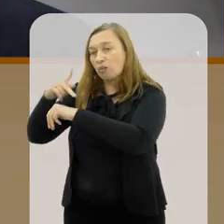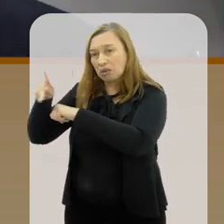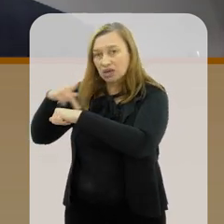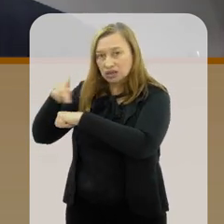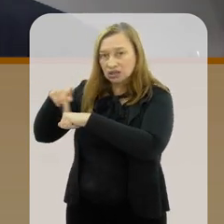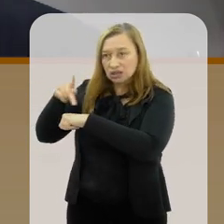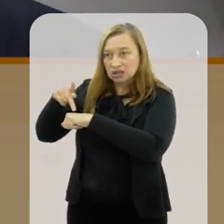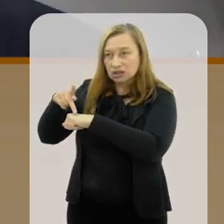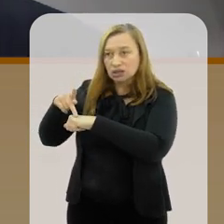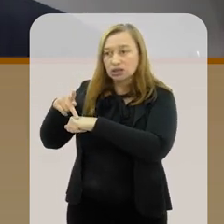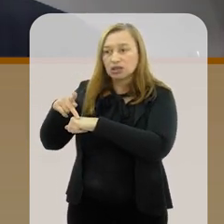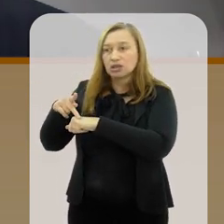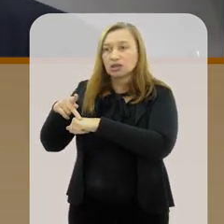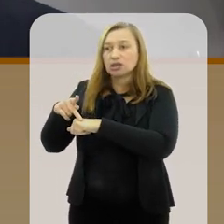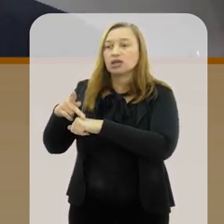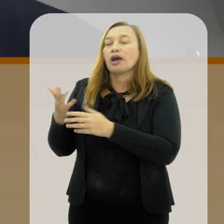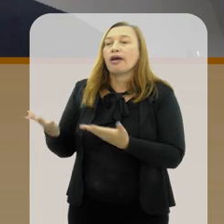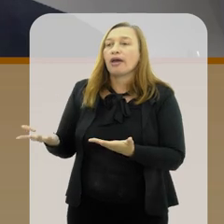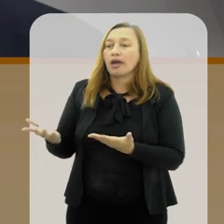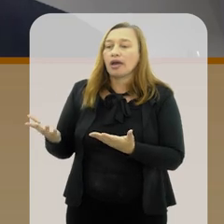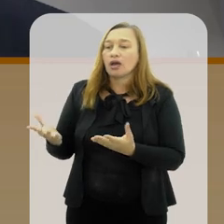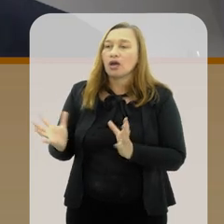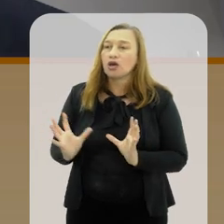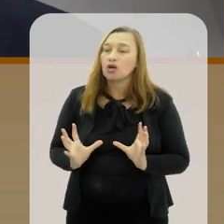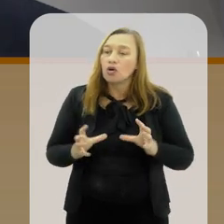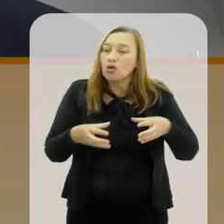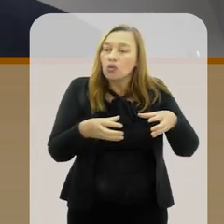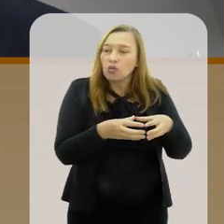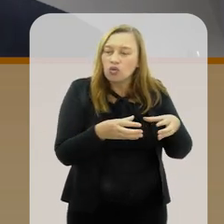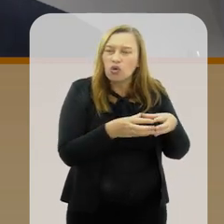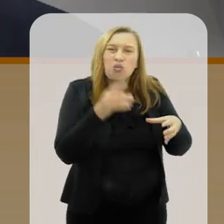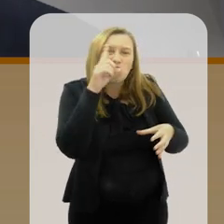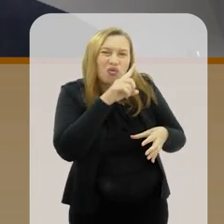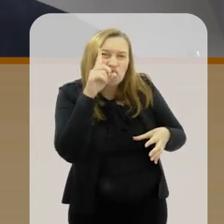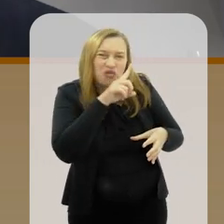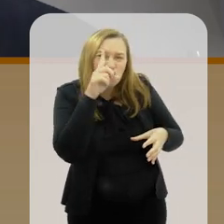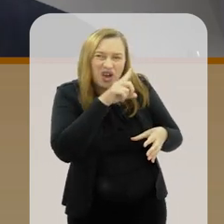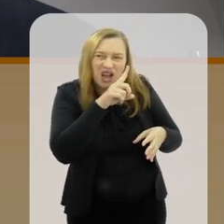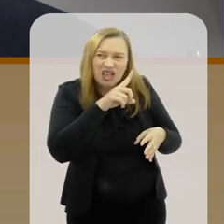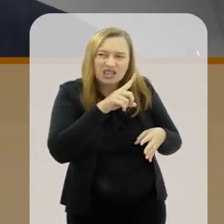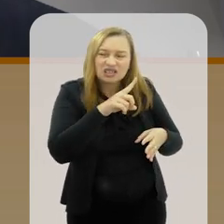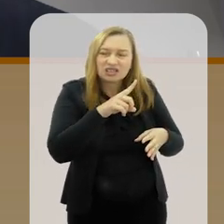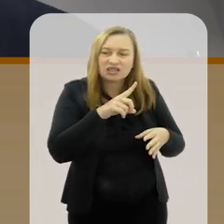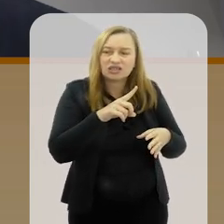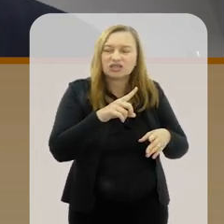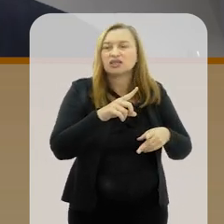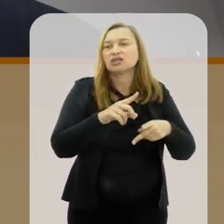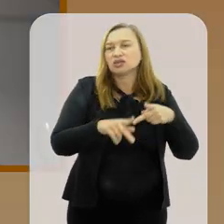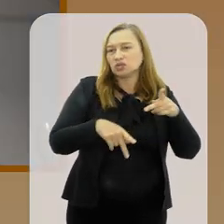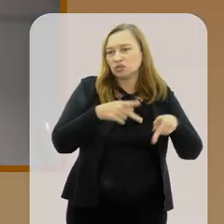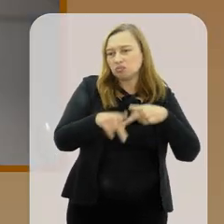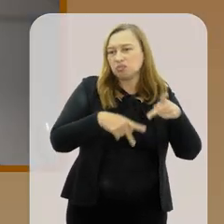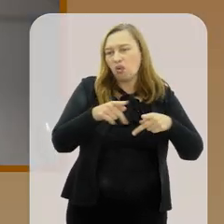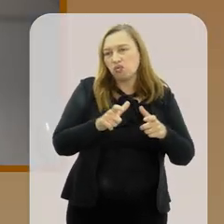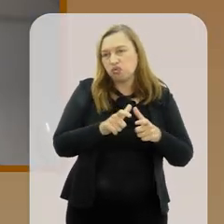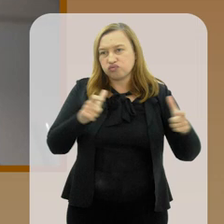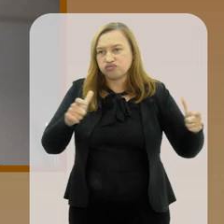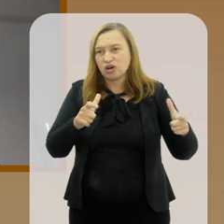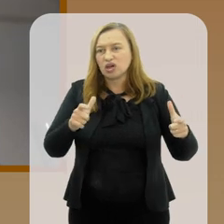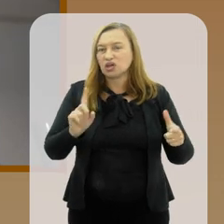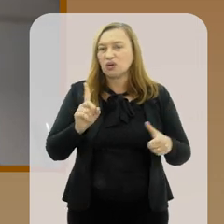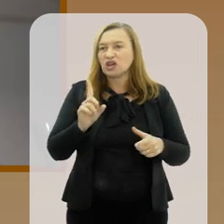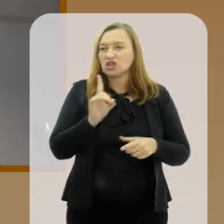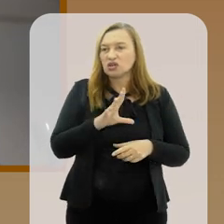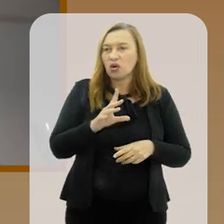o país e desenvolver o país, convivendo com uma grande falha educacional com a maior parte da população. Certo? Não é